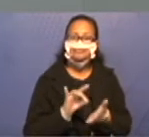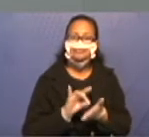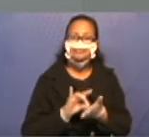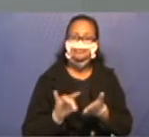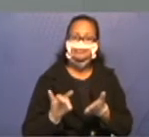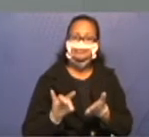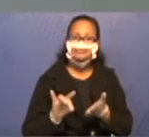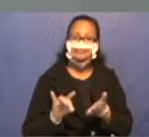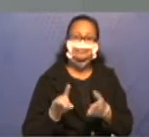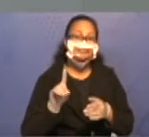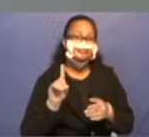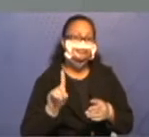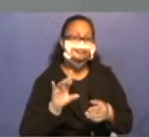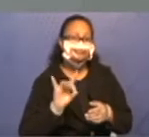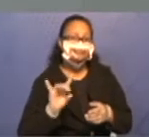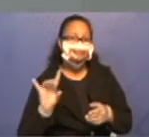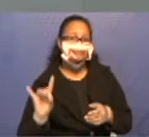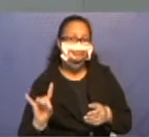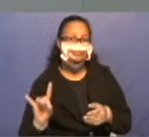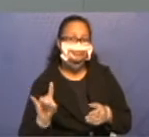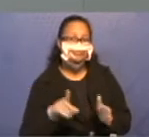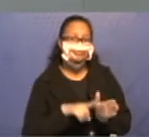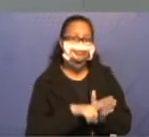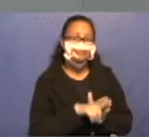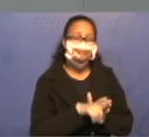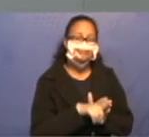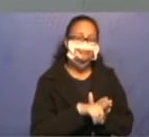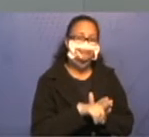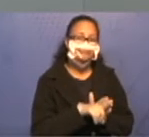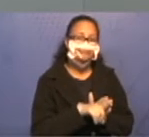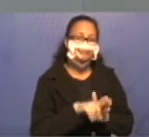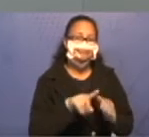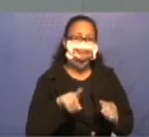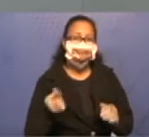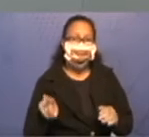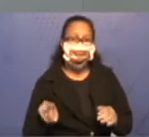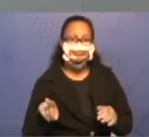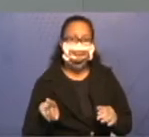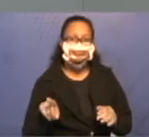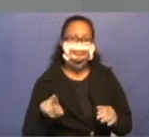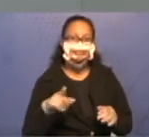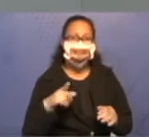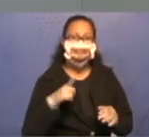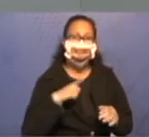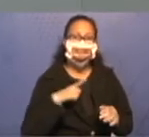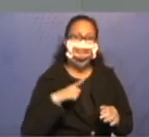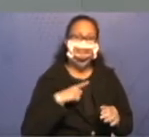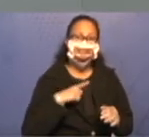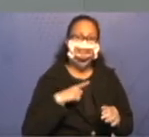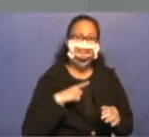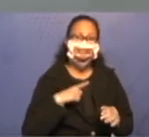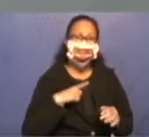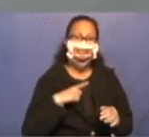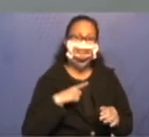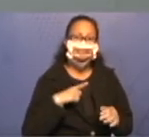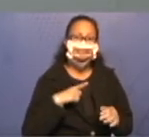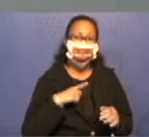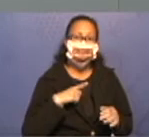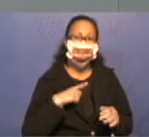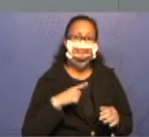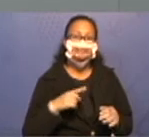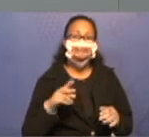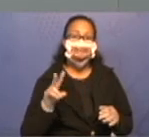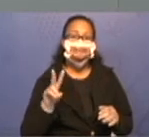alternativa de cada questão, tudo bem? Assim, vocês deverão ficar entre